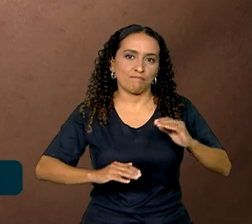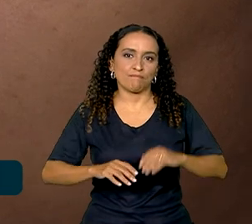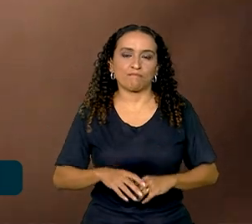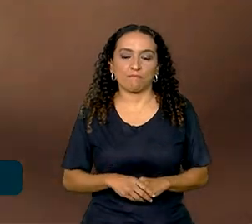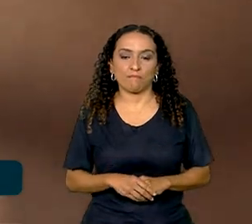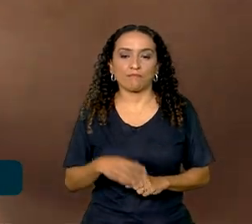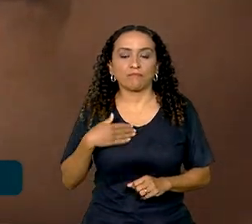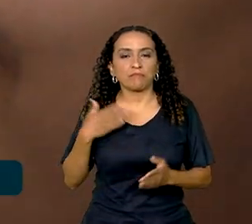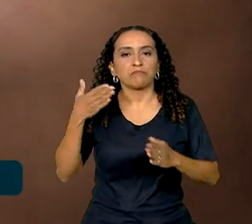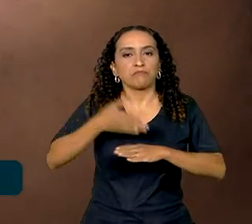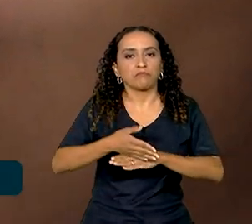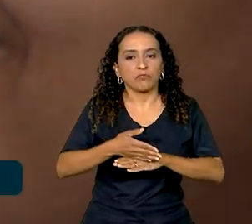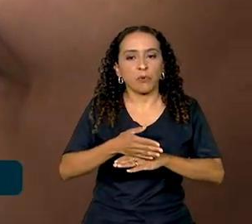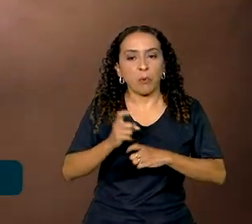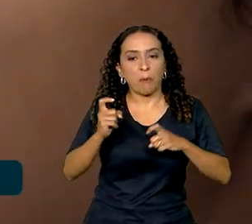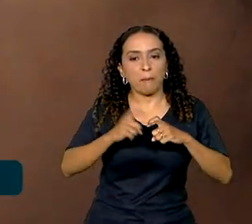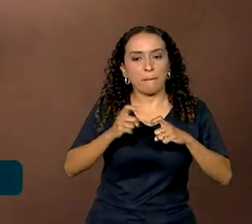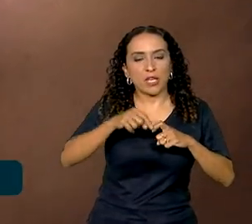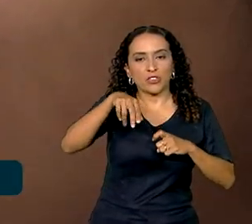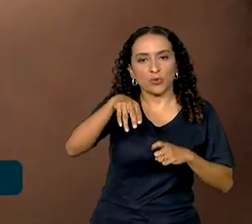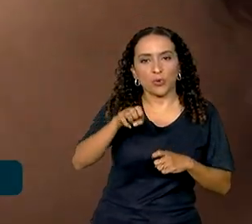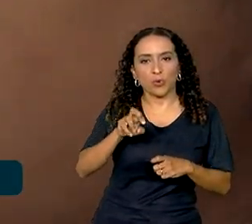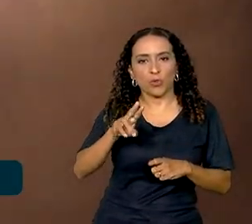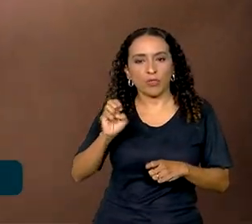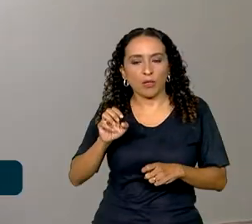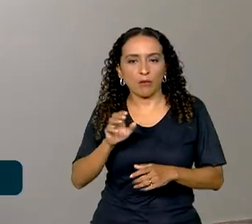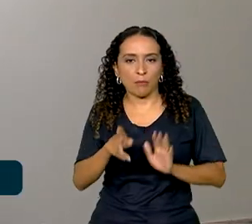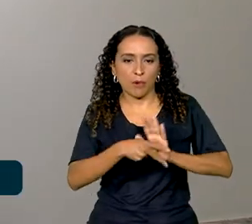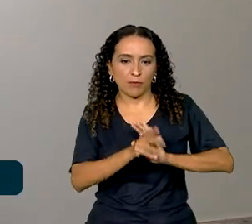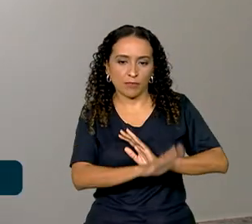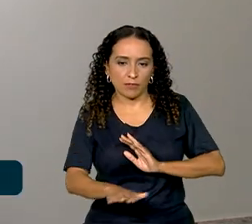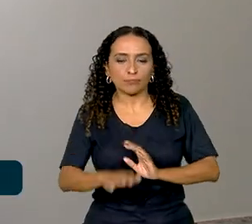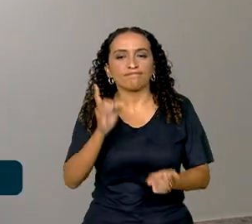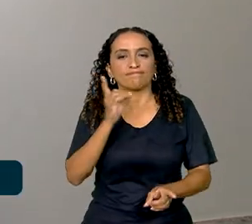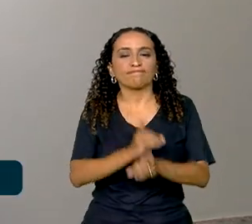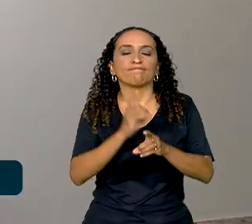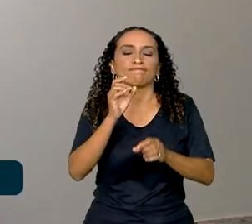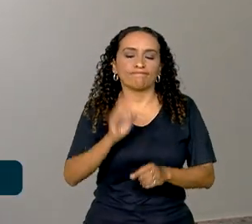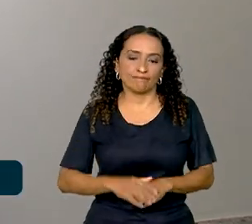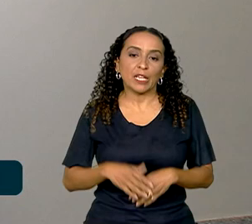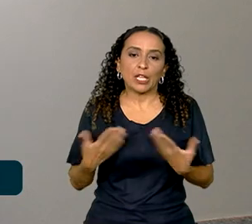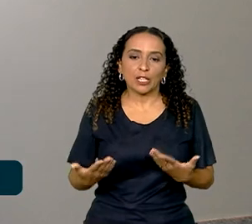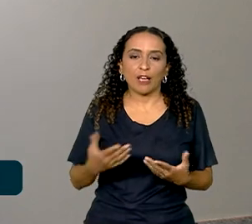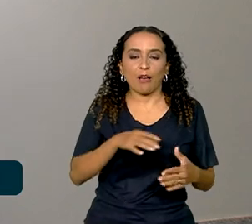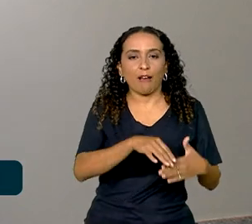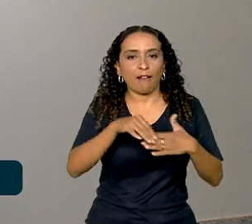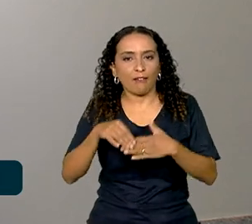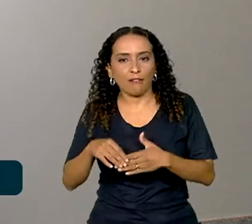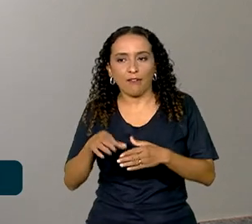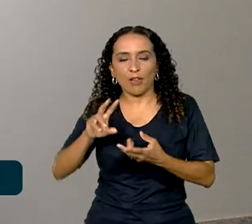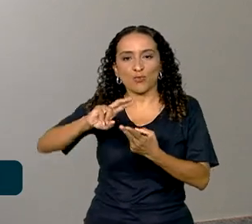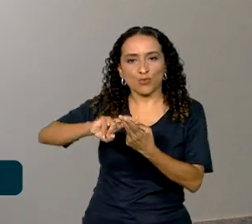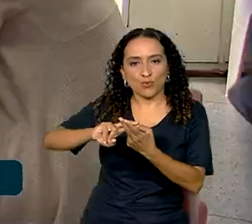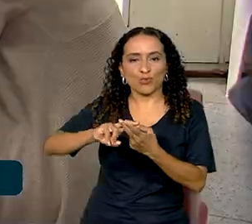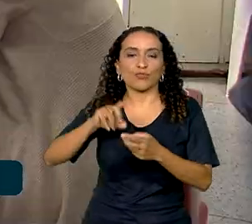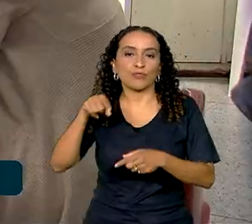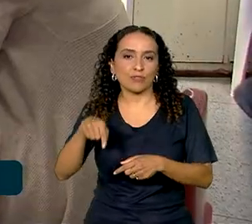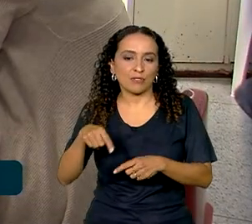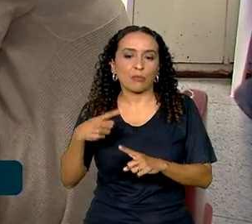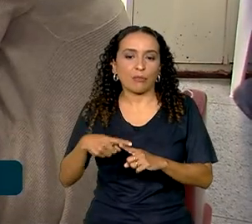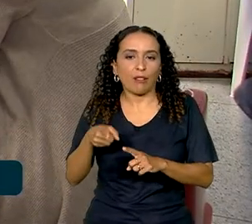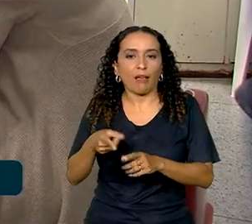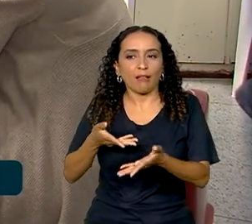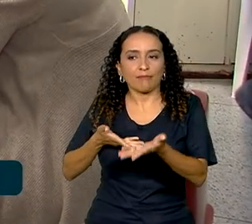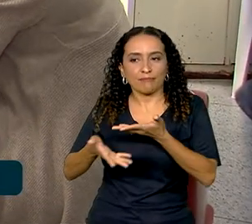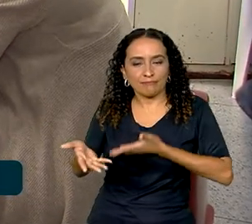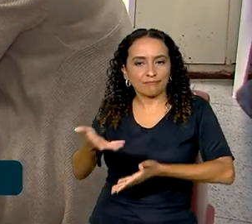Giovanna buscou um neuropediatra, que confirmou o diagnóstico. Logo, Arthur foi encaminhado ao Sistema Único de Saúde, onde